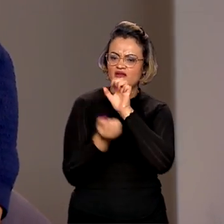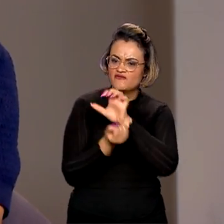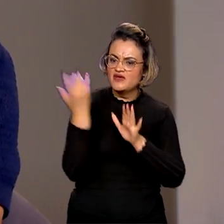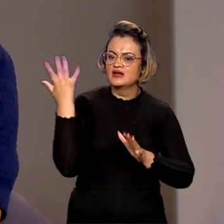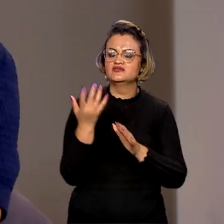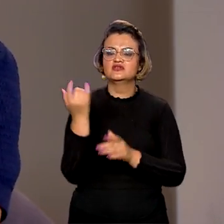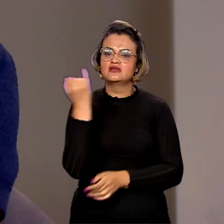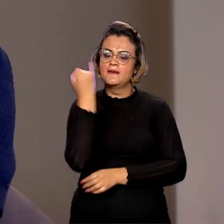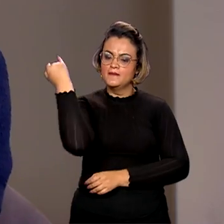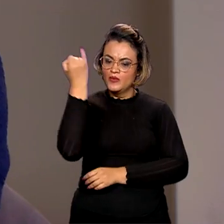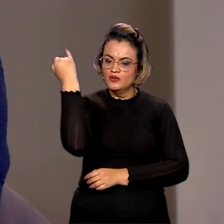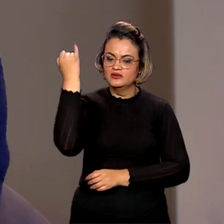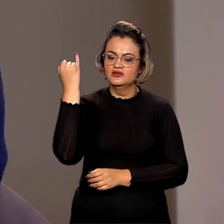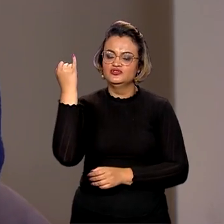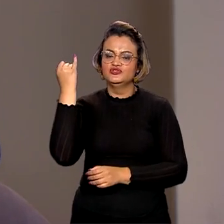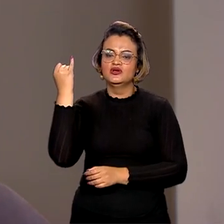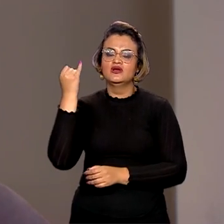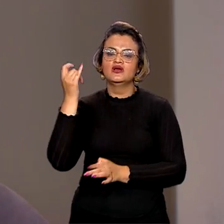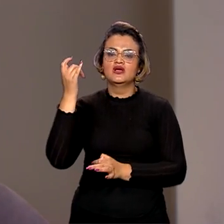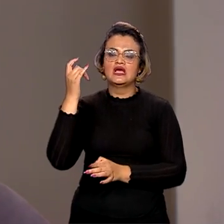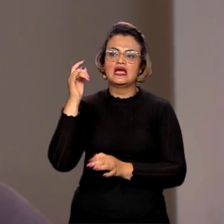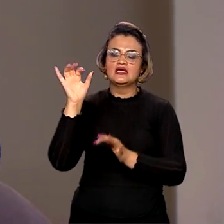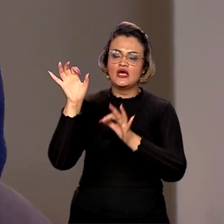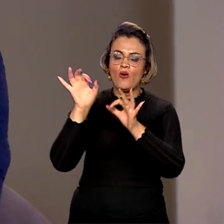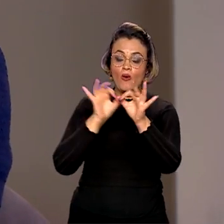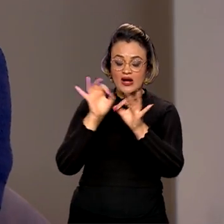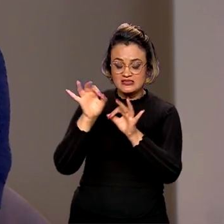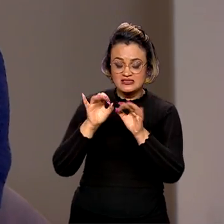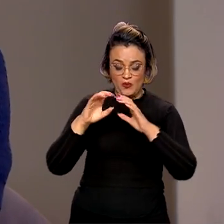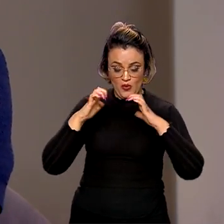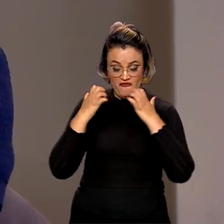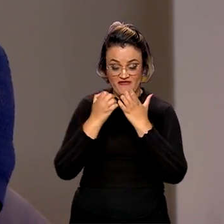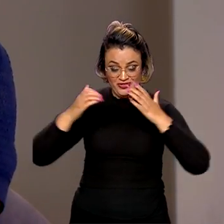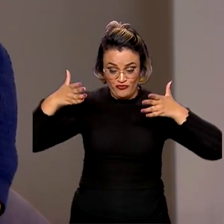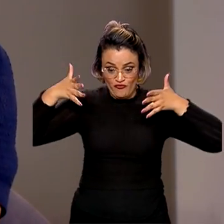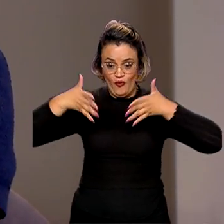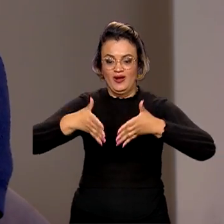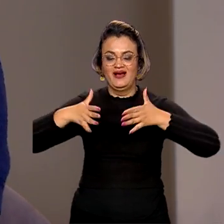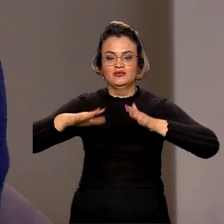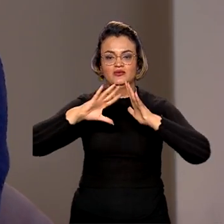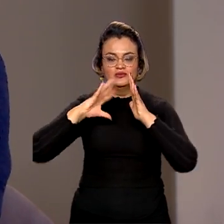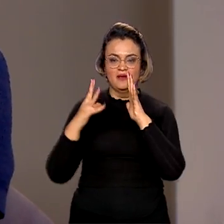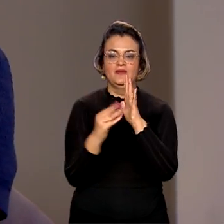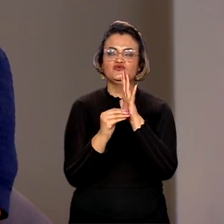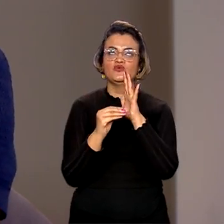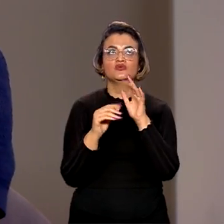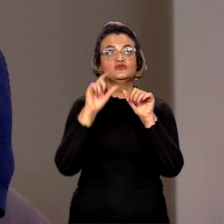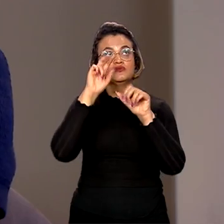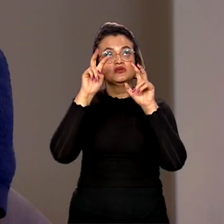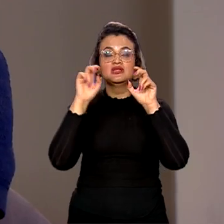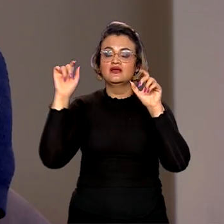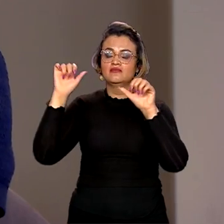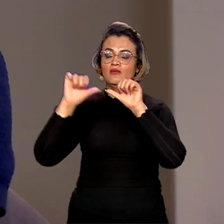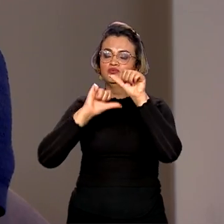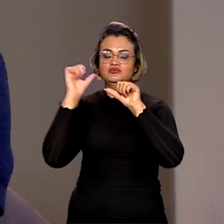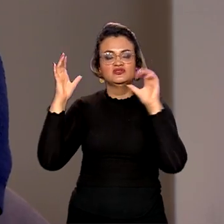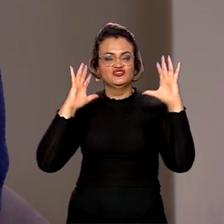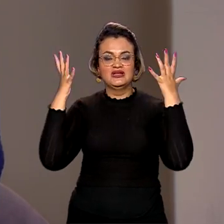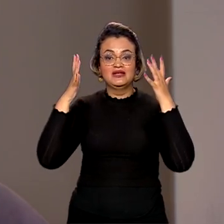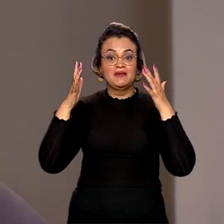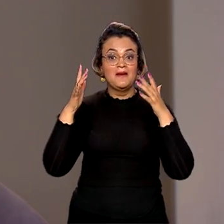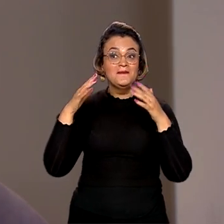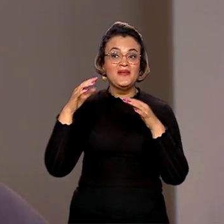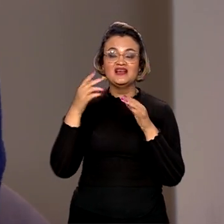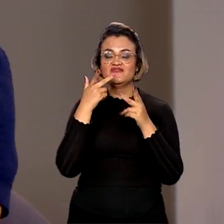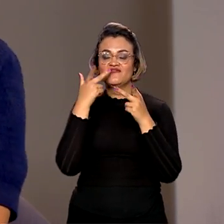importância de sediar um evento sobre a Amazônia, sobre a mudança do clima, em loco, na própria Amazônia, né?